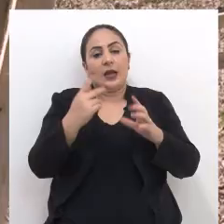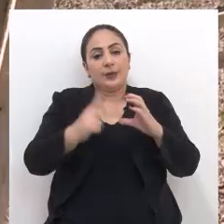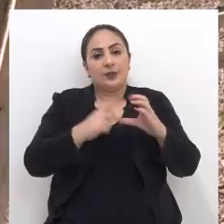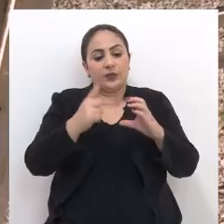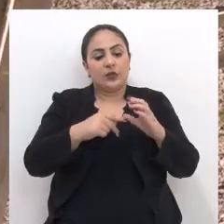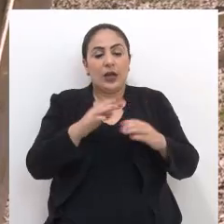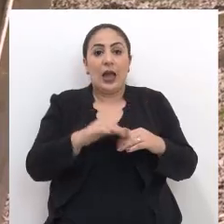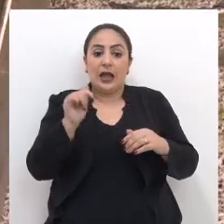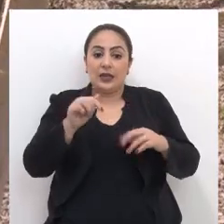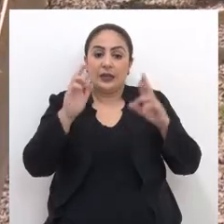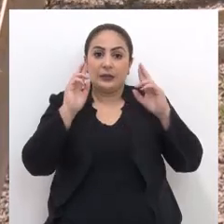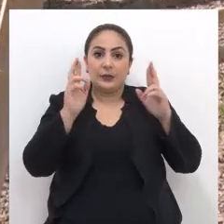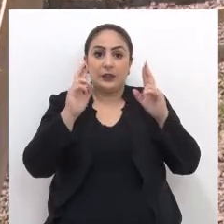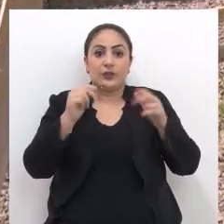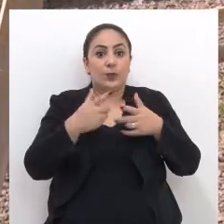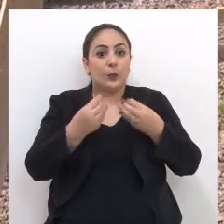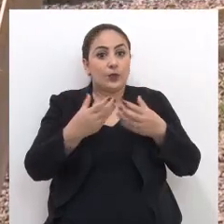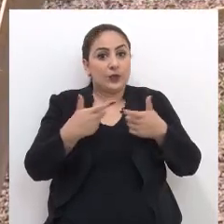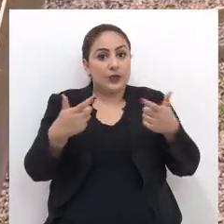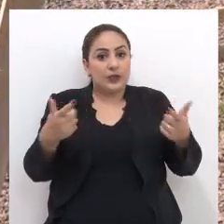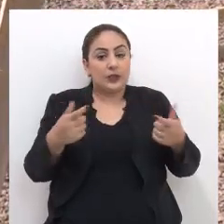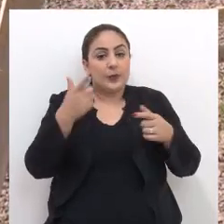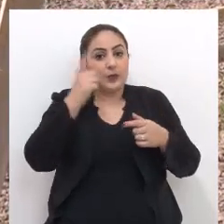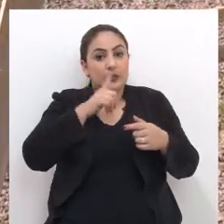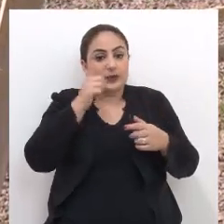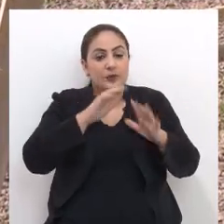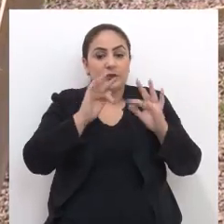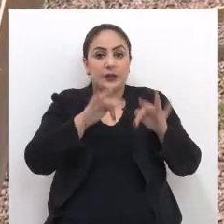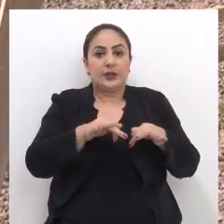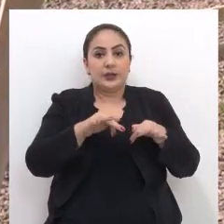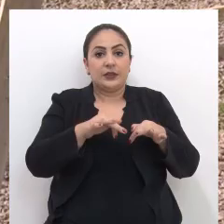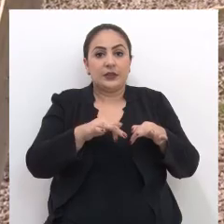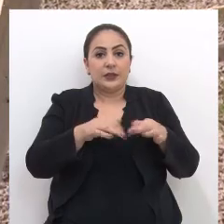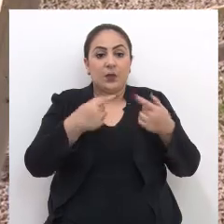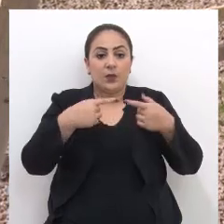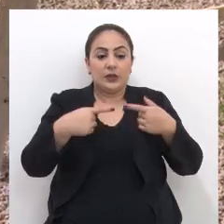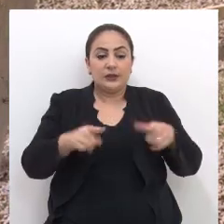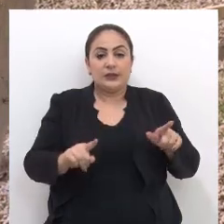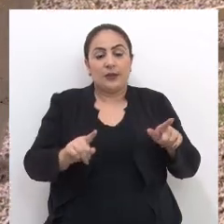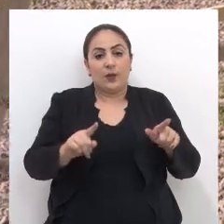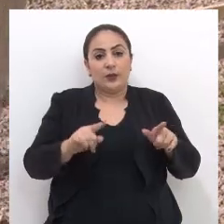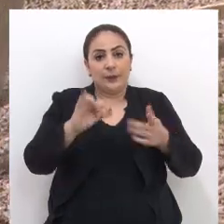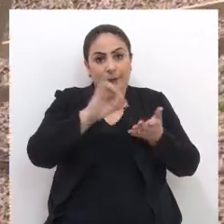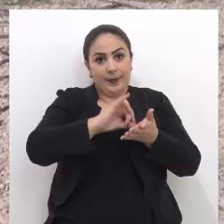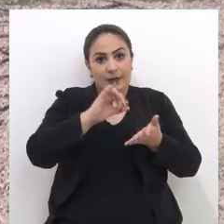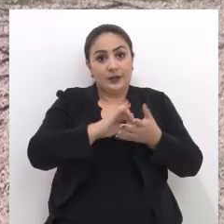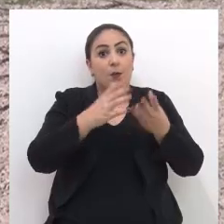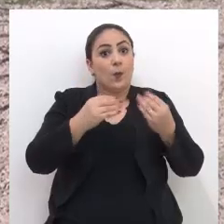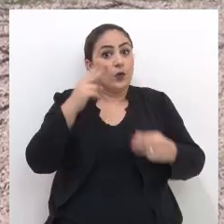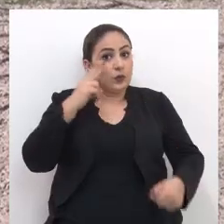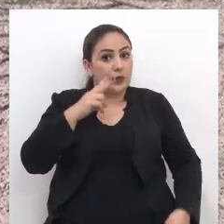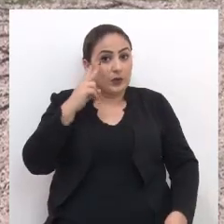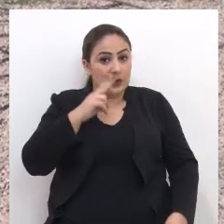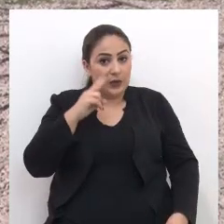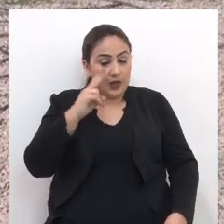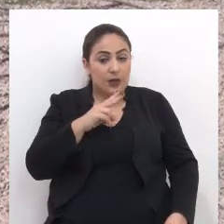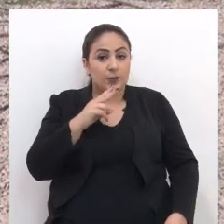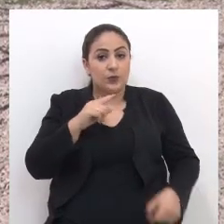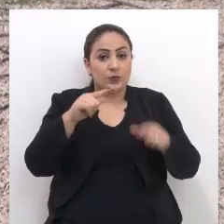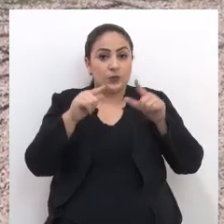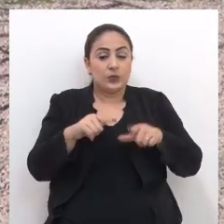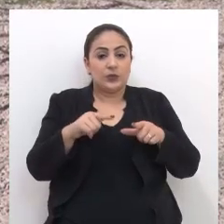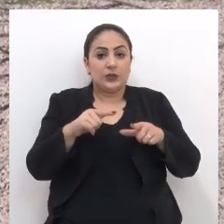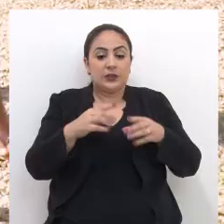de Vereadores. Por aqui, a expectativa é grande para a finalização e inauguração da praça. Muitos lembram do